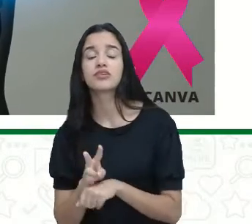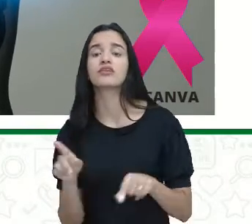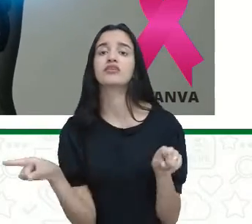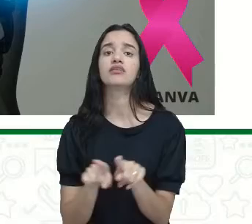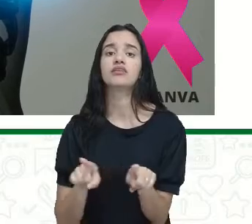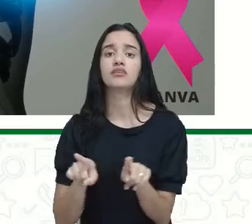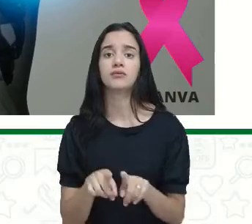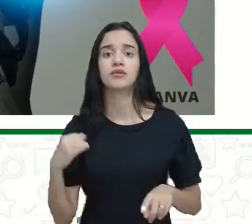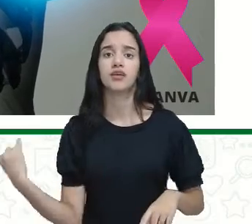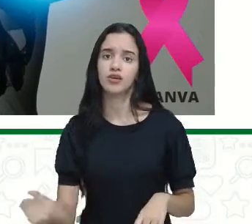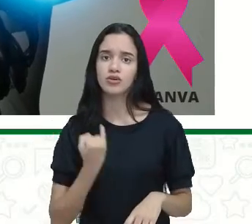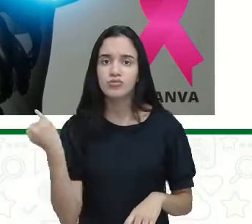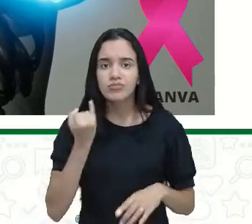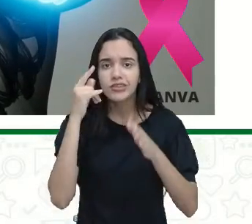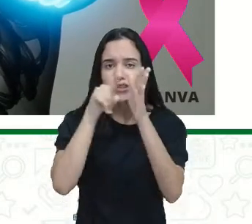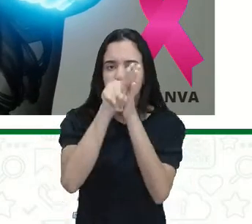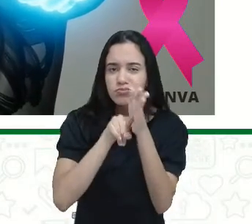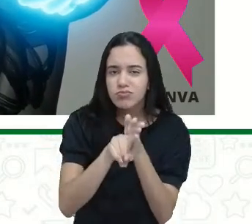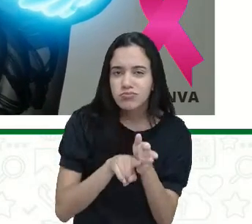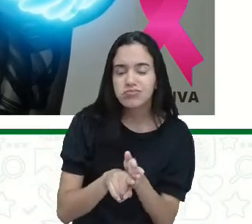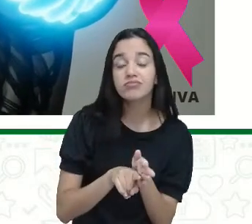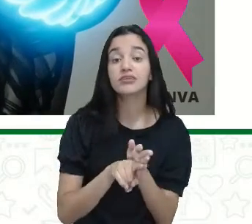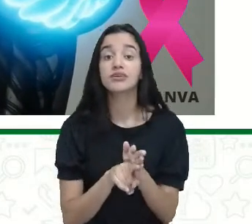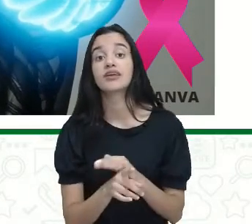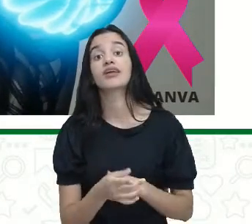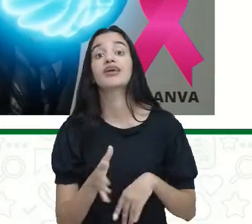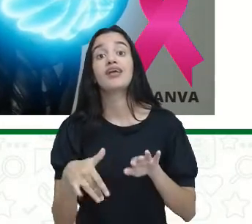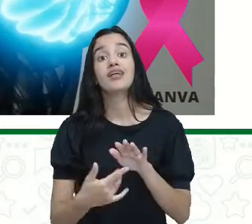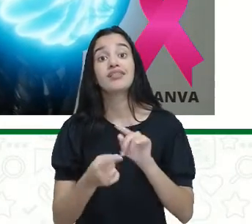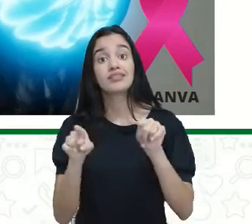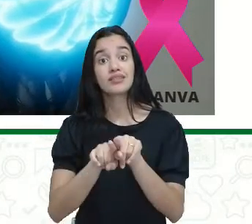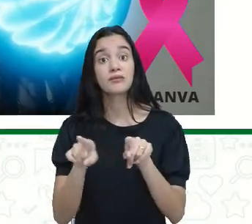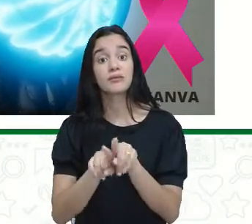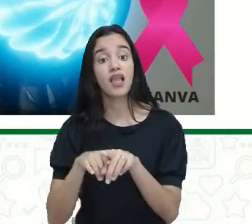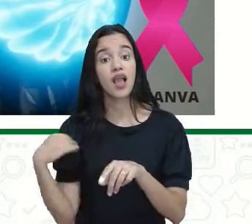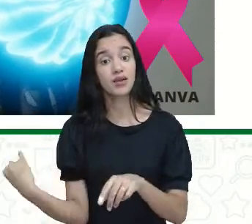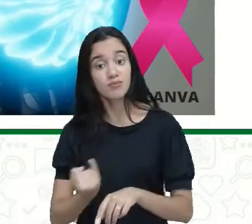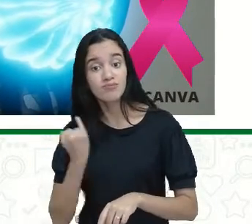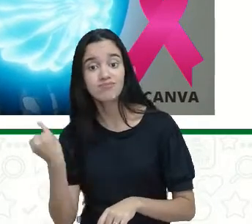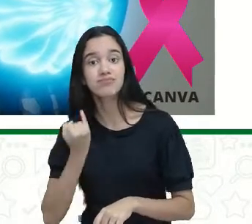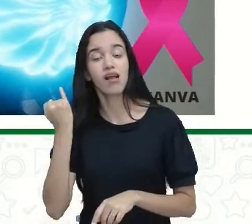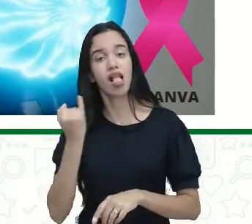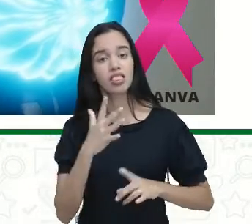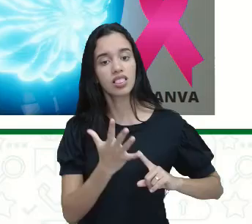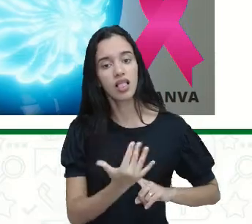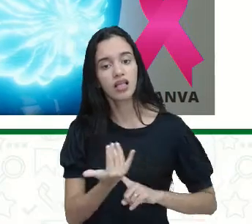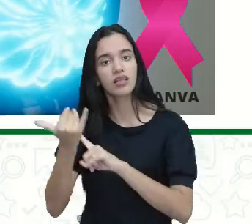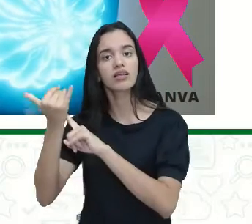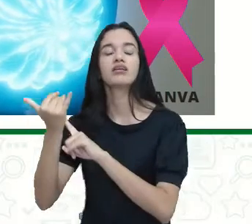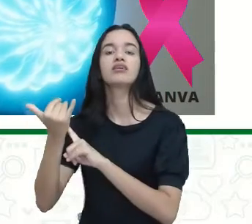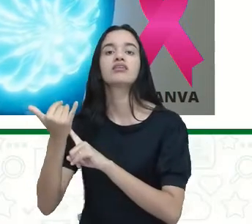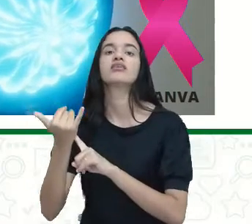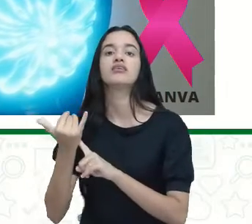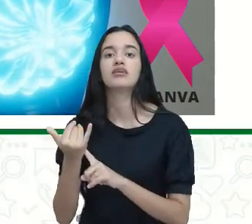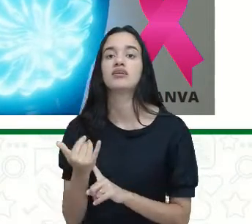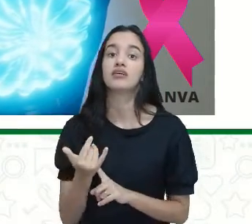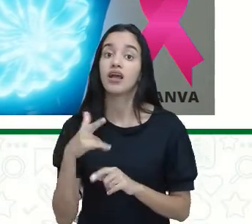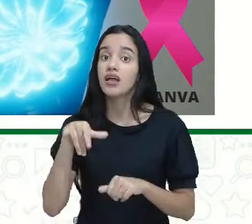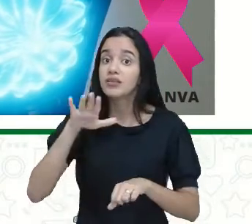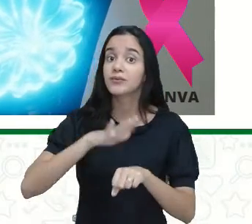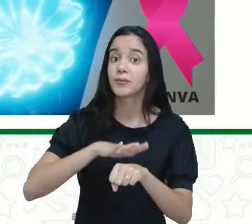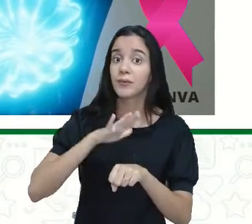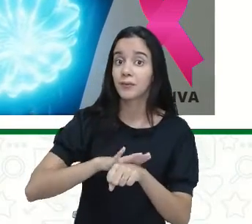importância do diagnóstico precoce e também a importância da tecnologia nessas